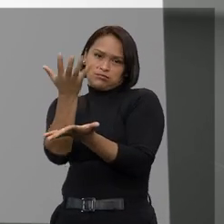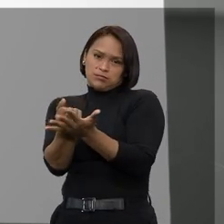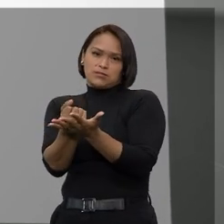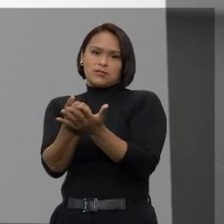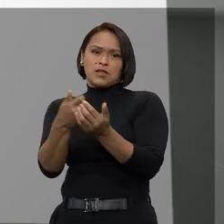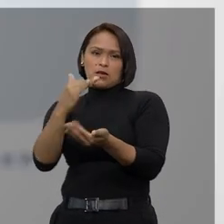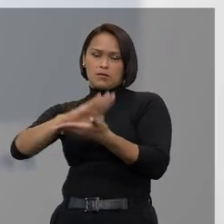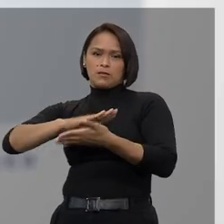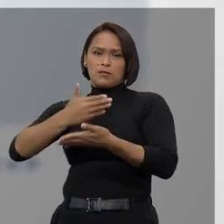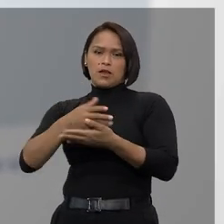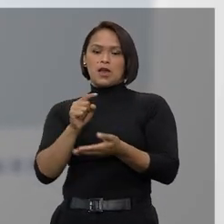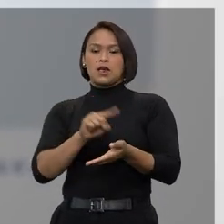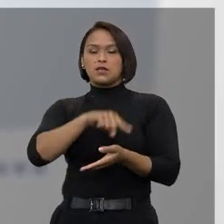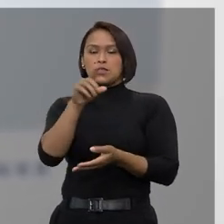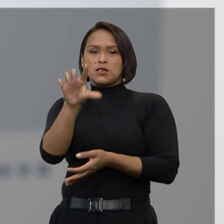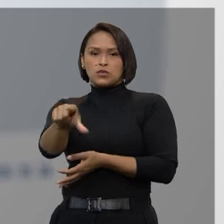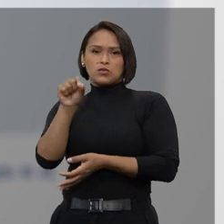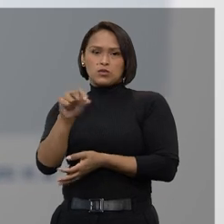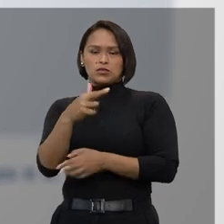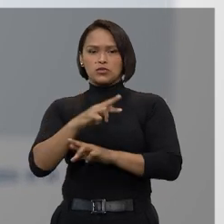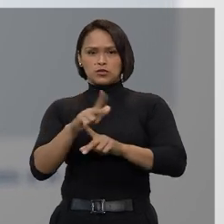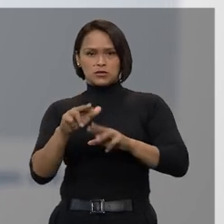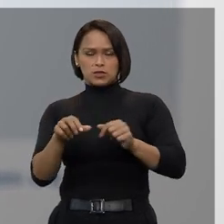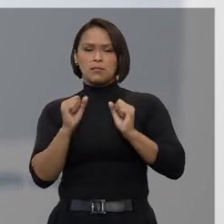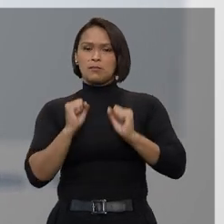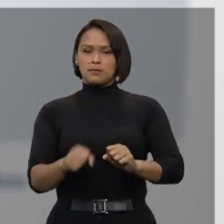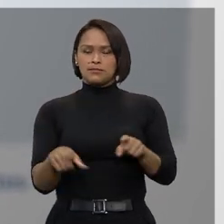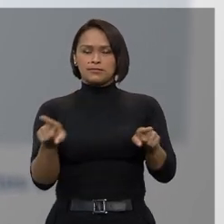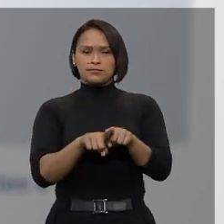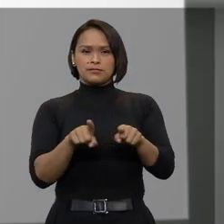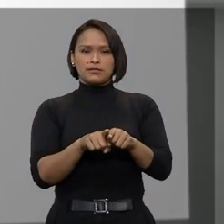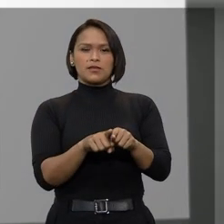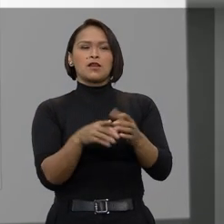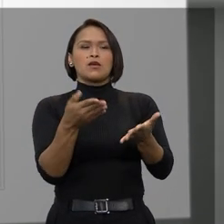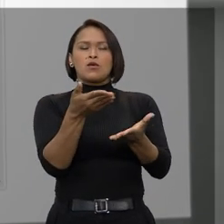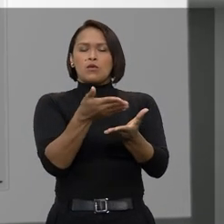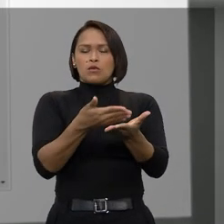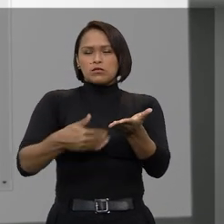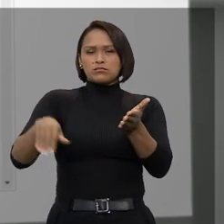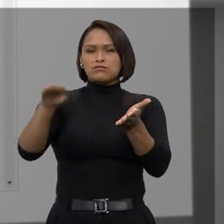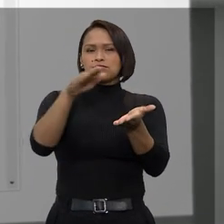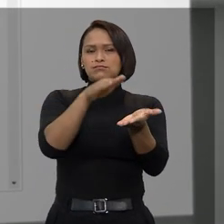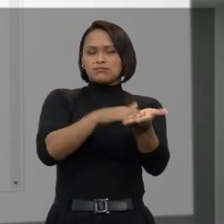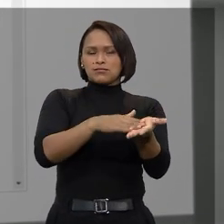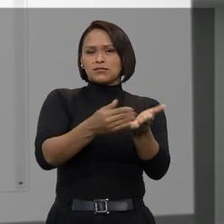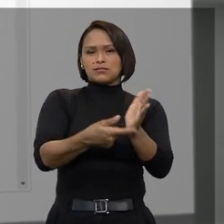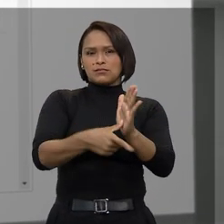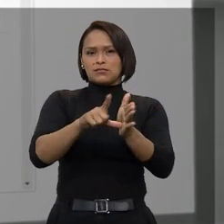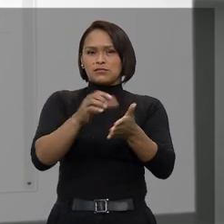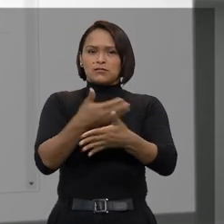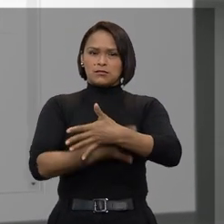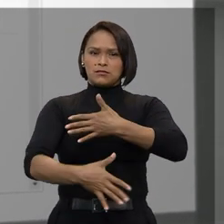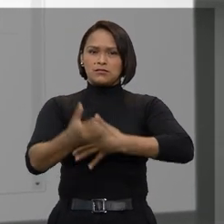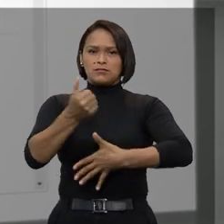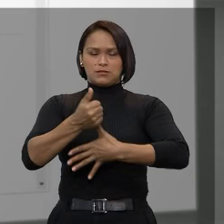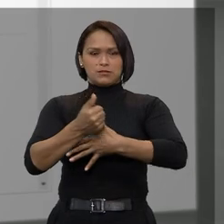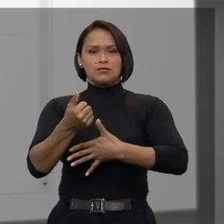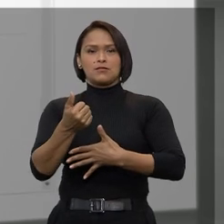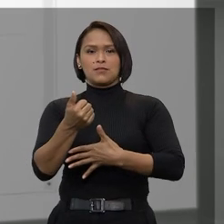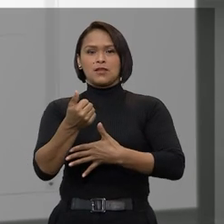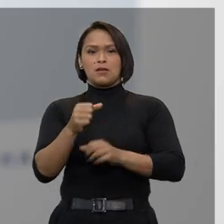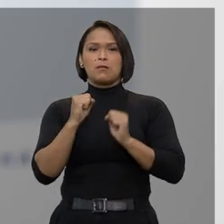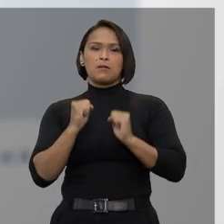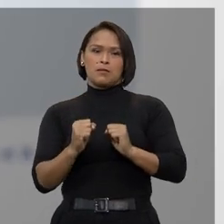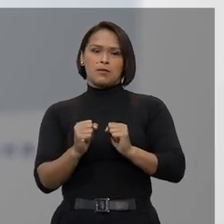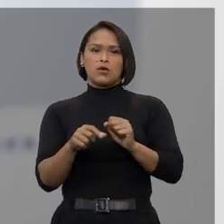computador, é só selecionar essa outra opção. Você também pode visualizar os acordos posteriores à edição da súmula